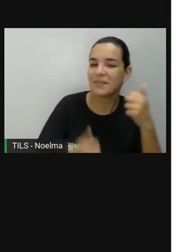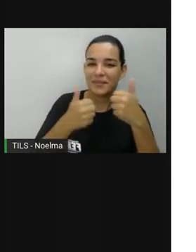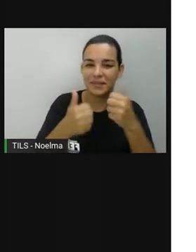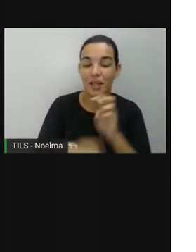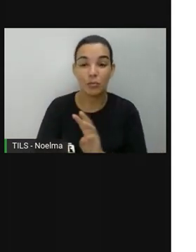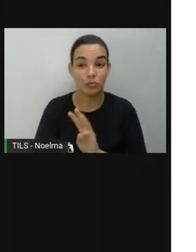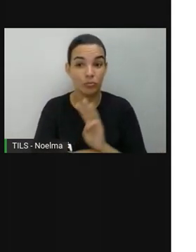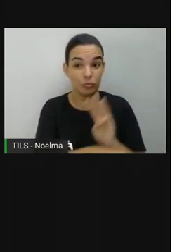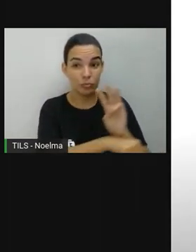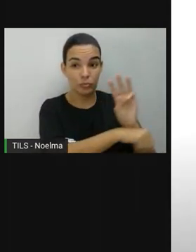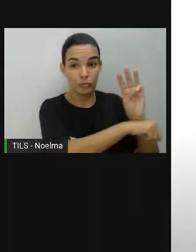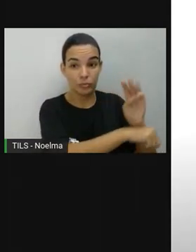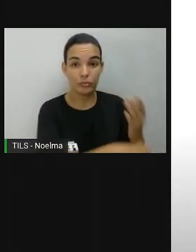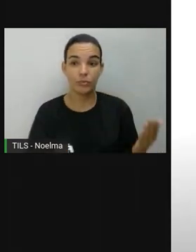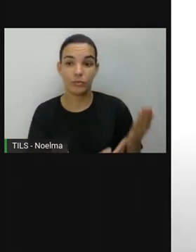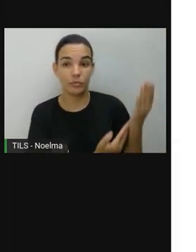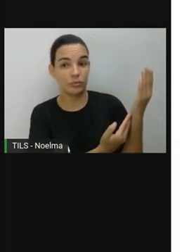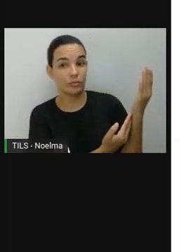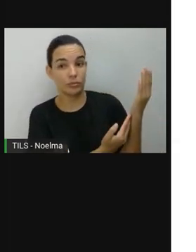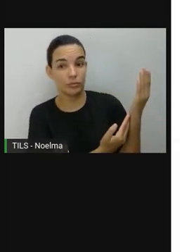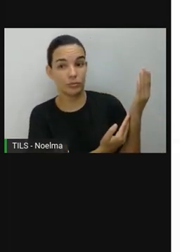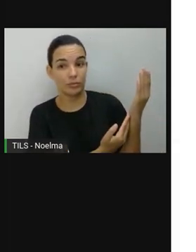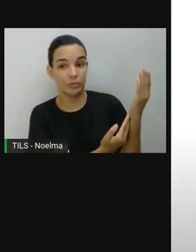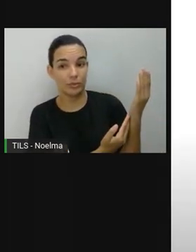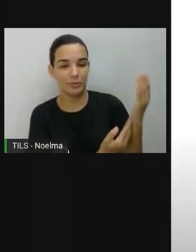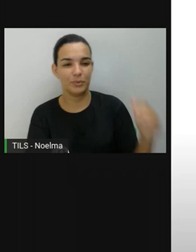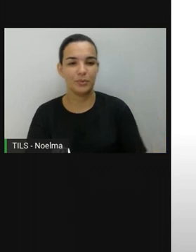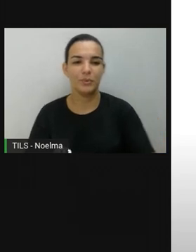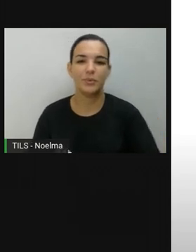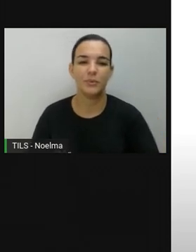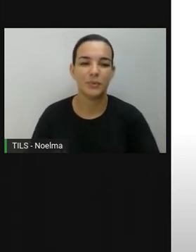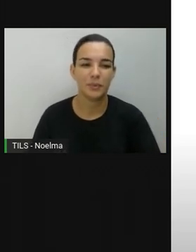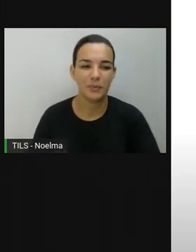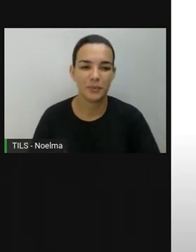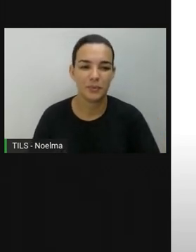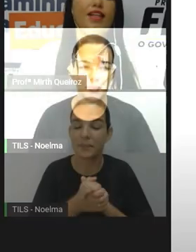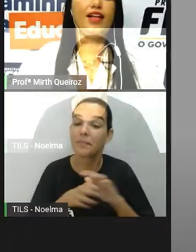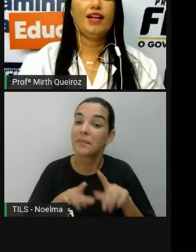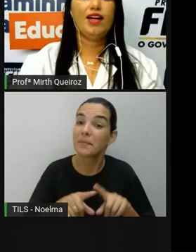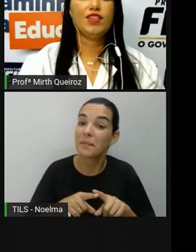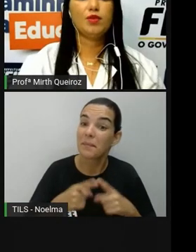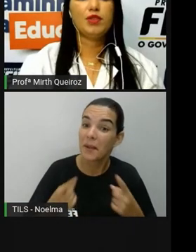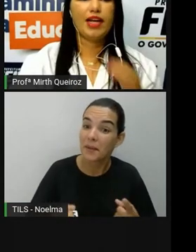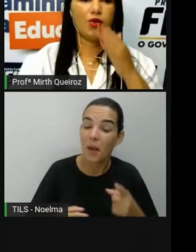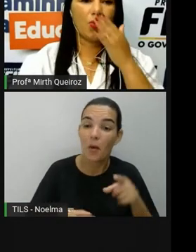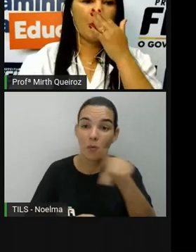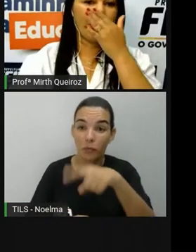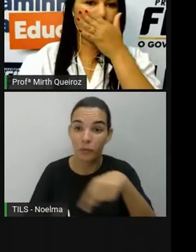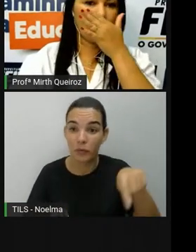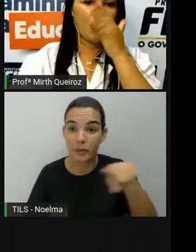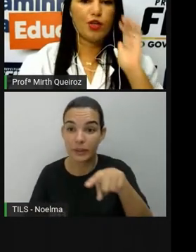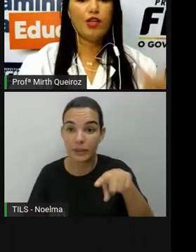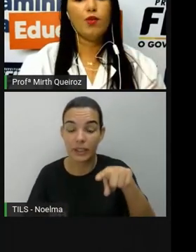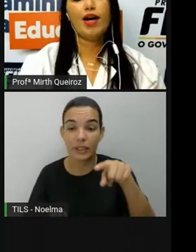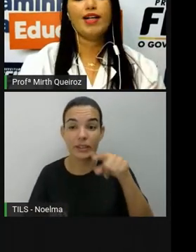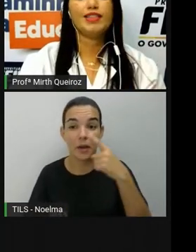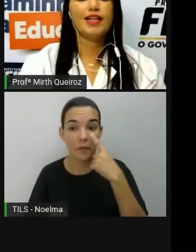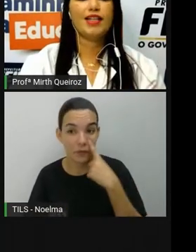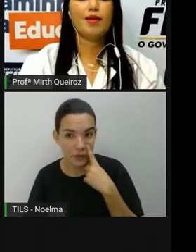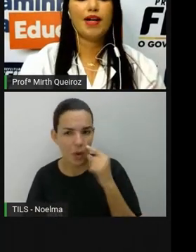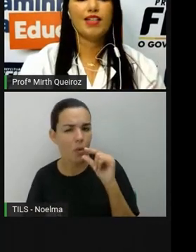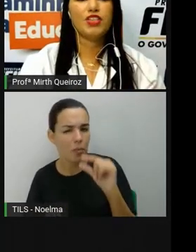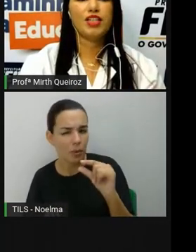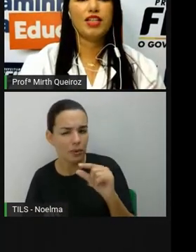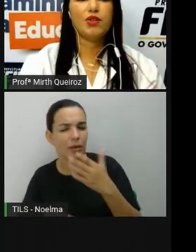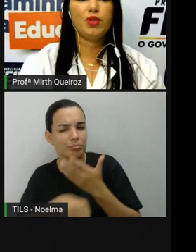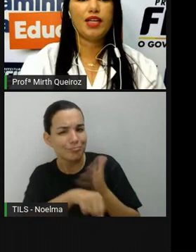.contacontos.com.br Aí vocês puderam compreender um pouquinho mais,